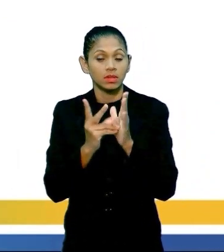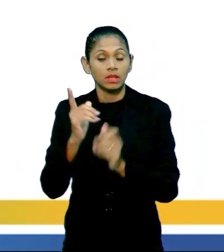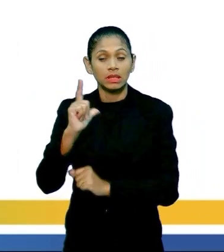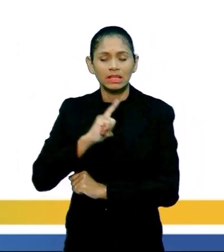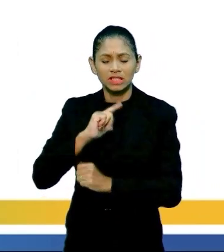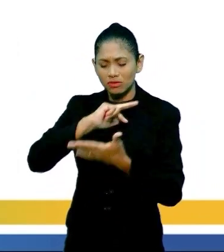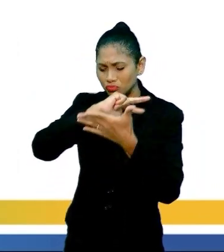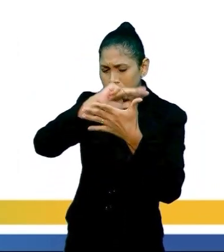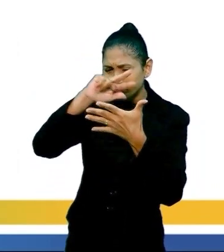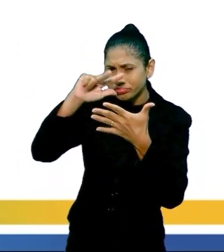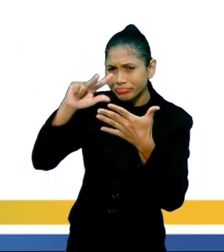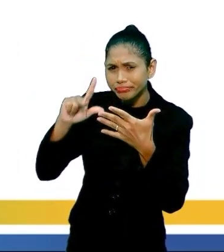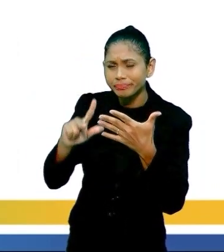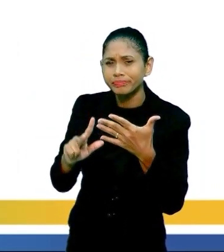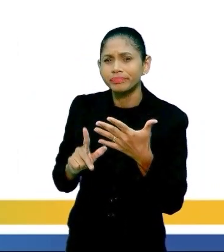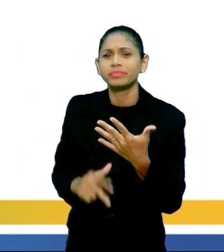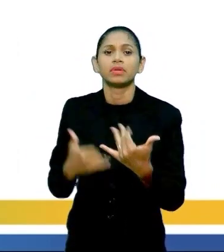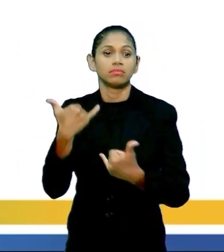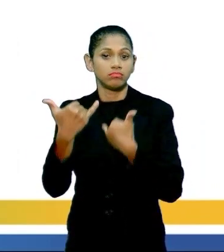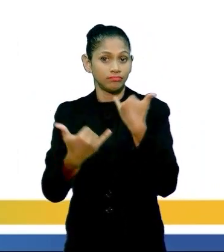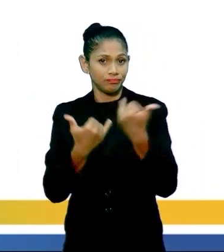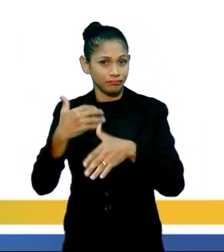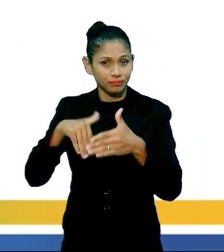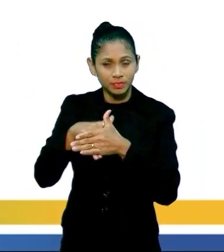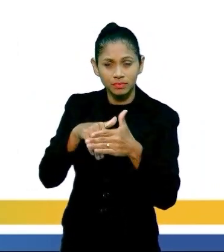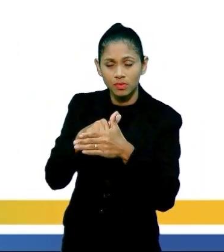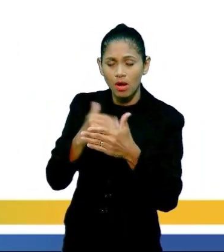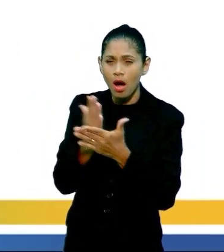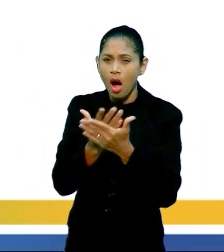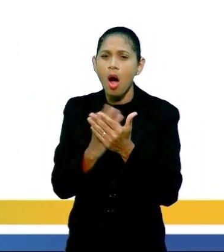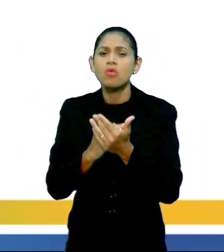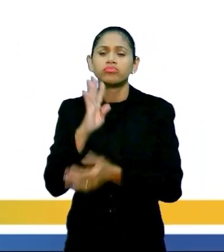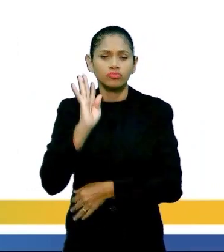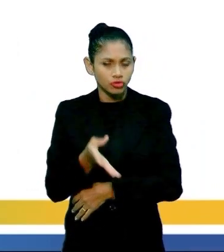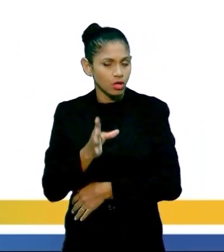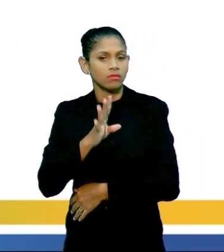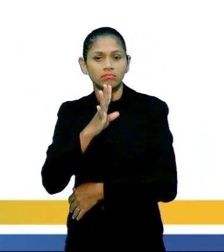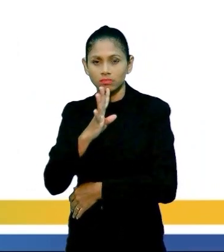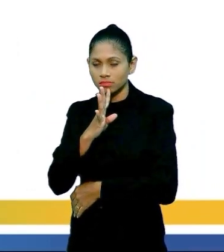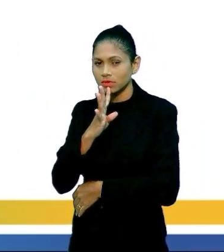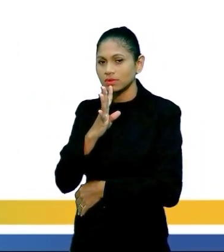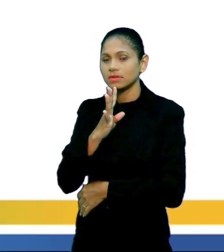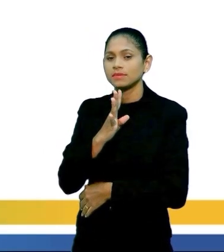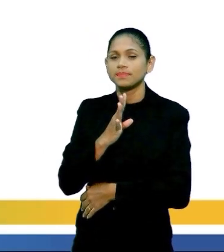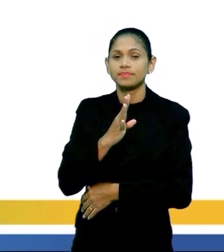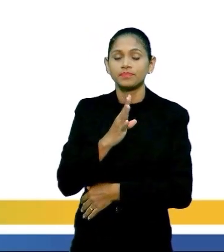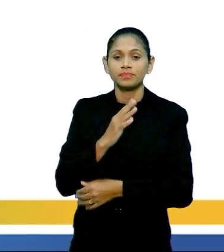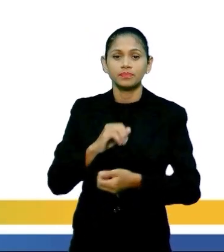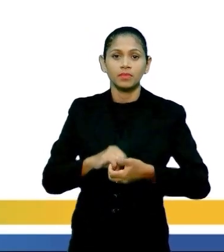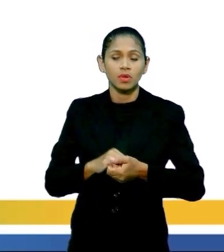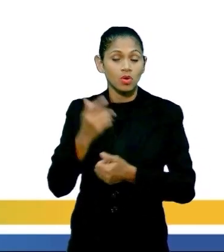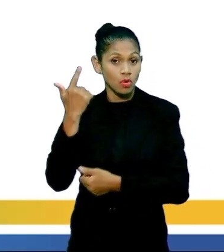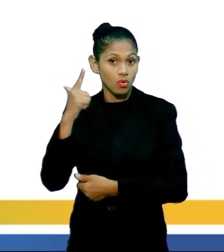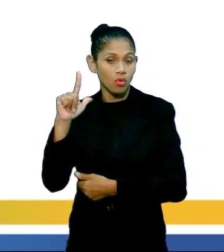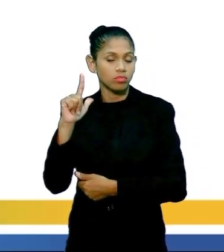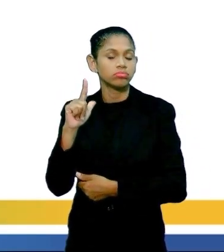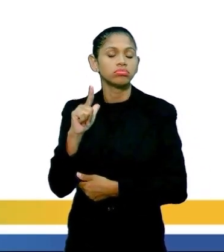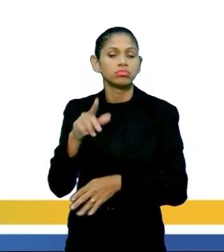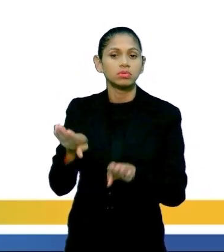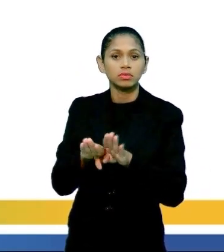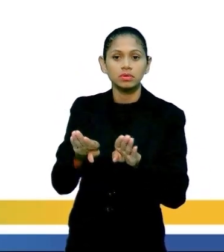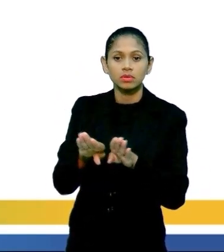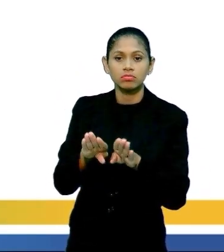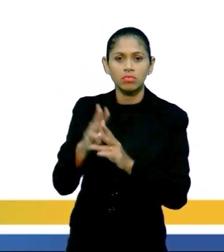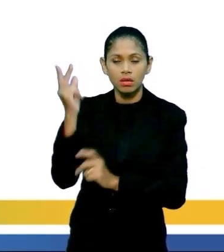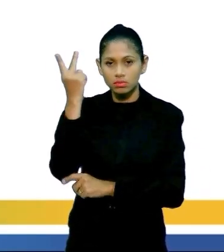grande variedade de jogos e brincadeiras. Alguns são bastante conhecidos por diferentes grupos indígenas e outros também não só como